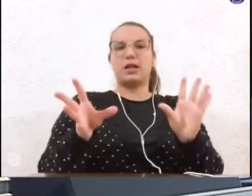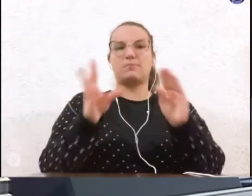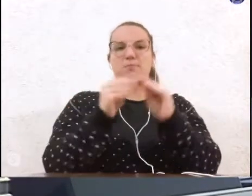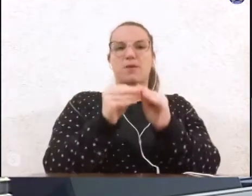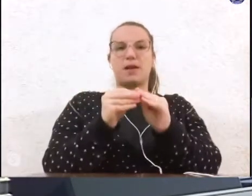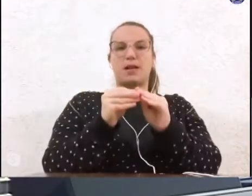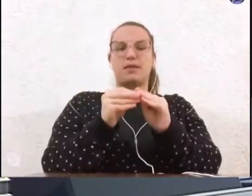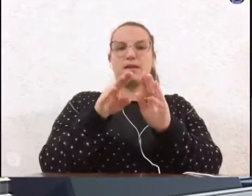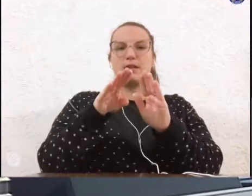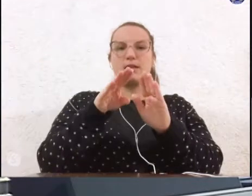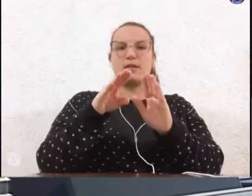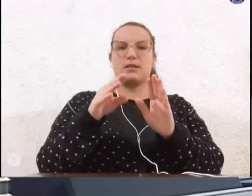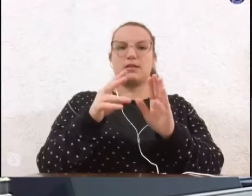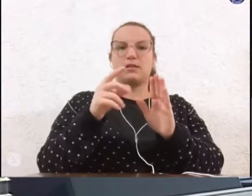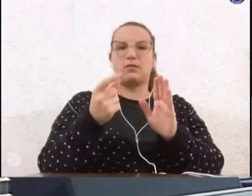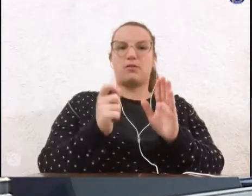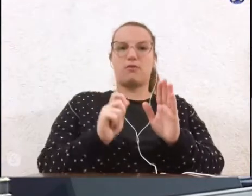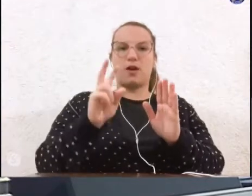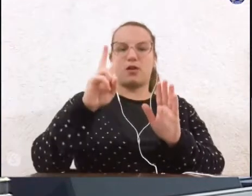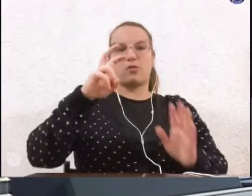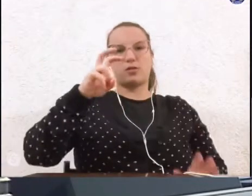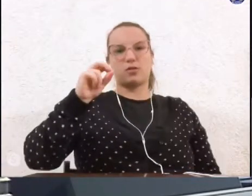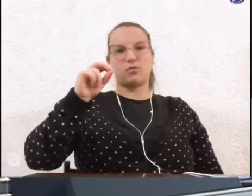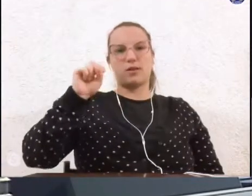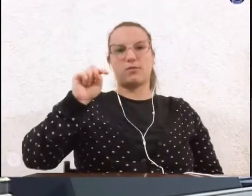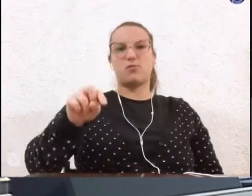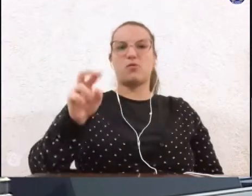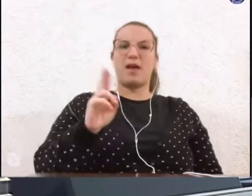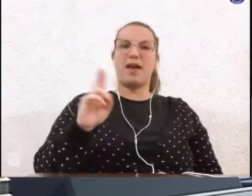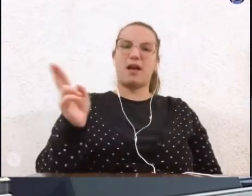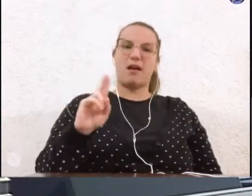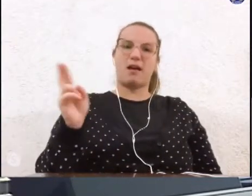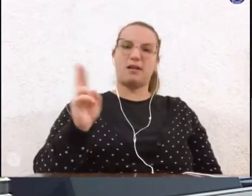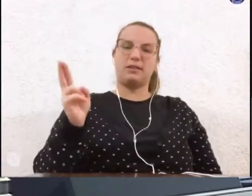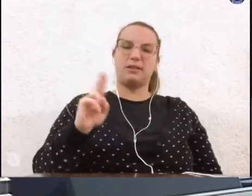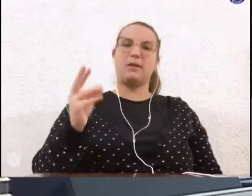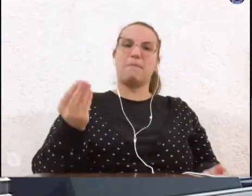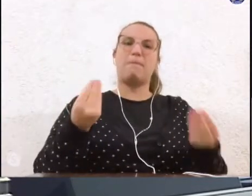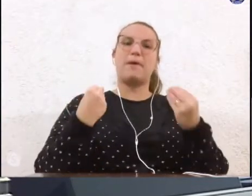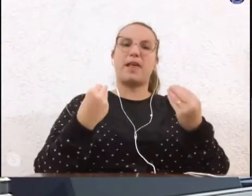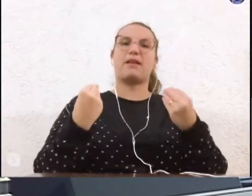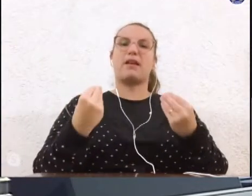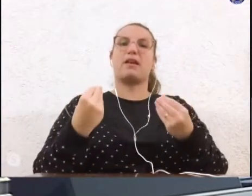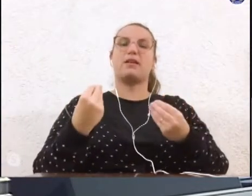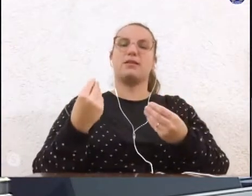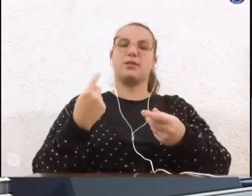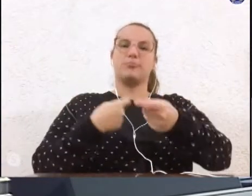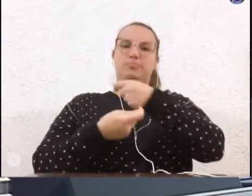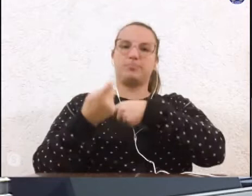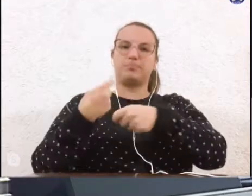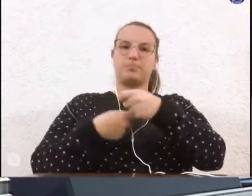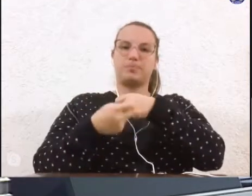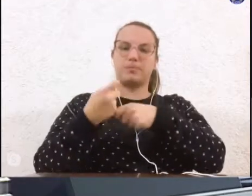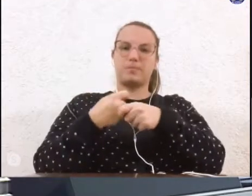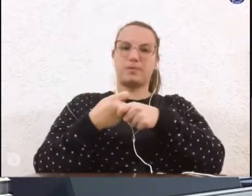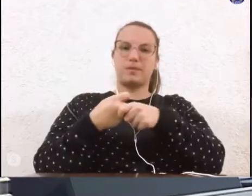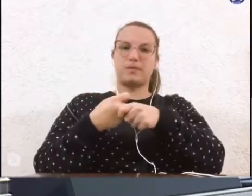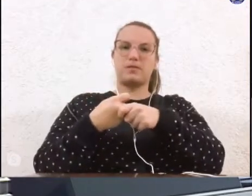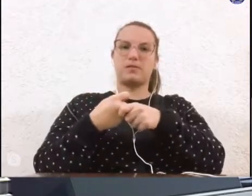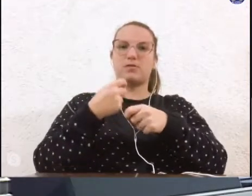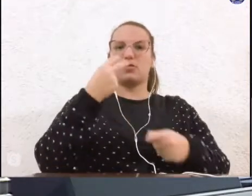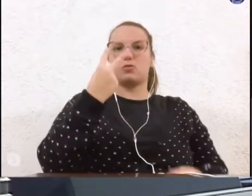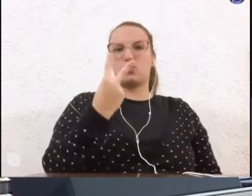no valor de R$ 50 mil, com a destinação de recursos para a aquisição de duas